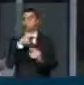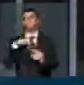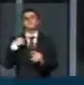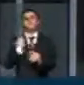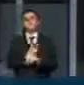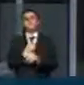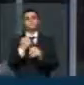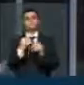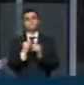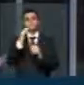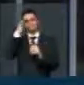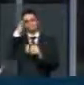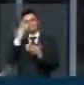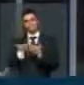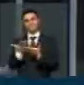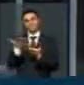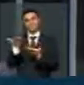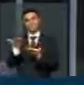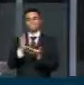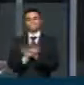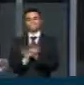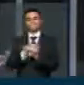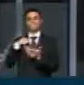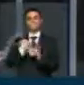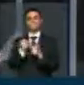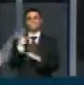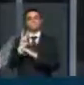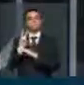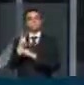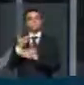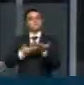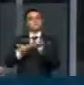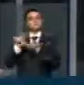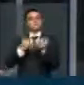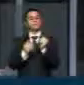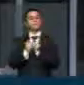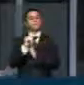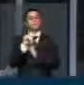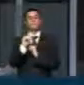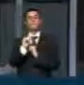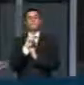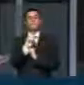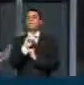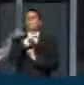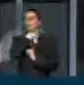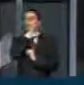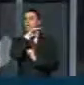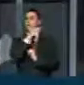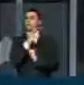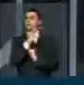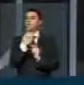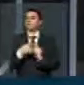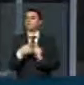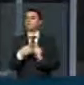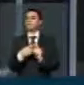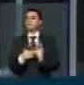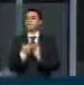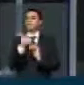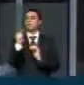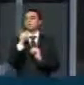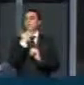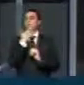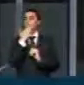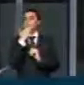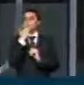podemos confiar nos animais, que nós podemos defender as terapias assistidas por animais. São mais uma das práticas